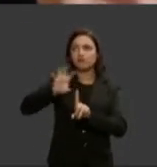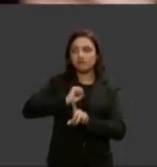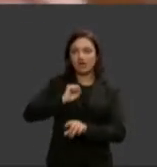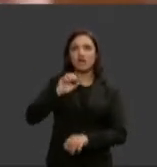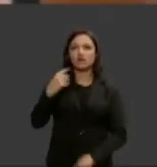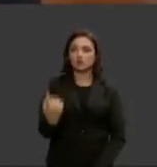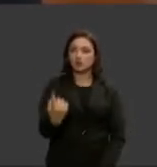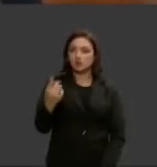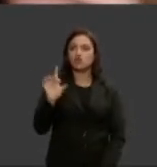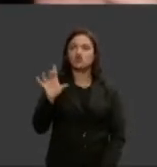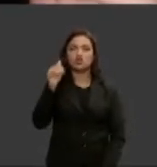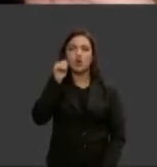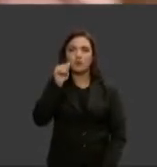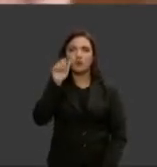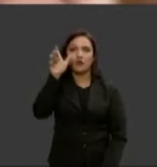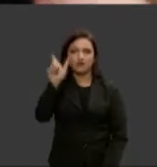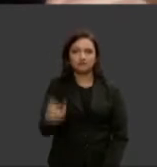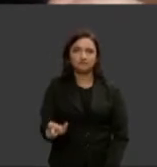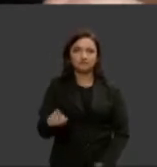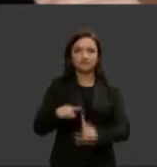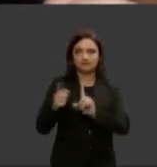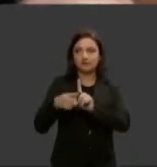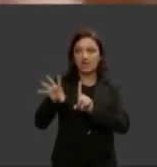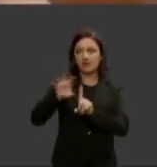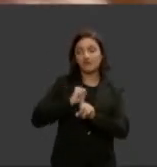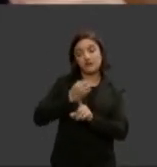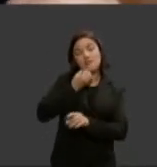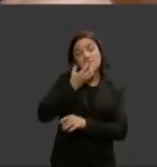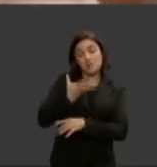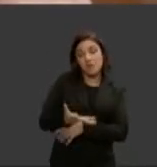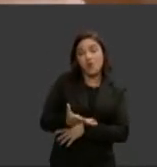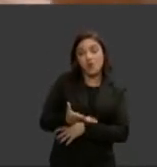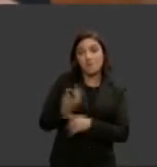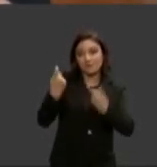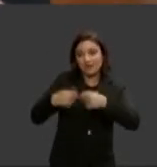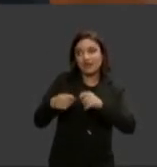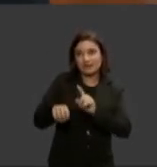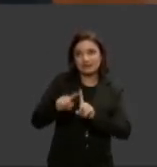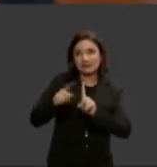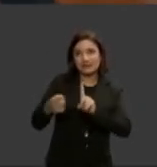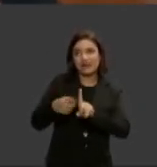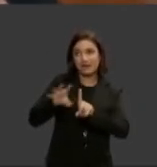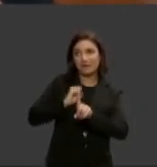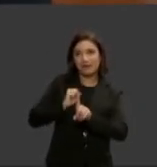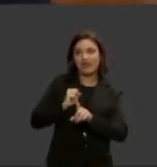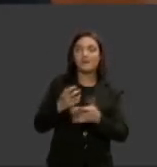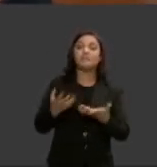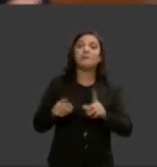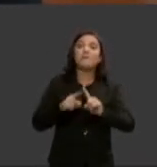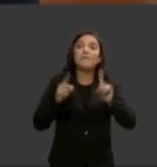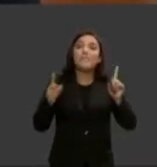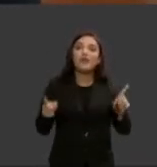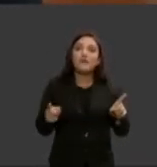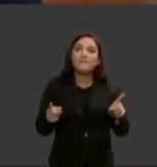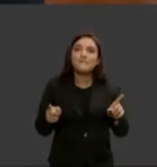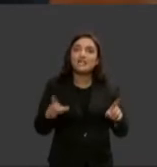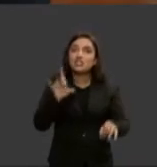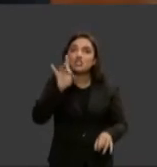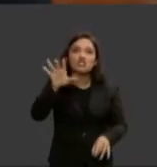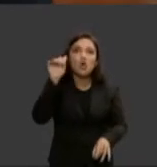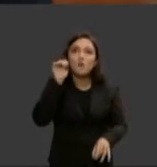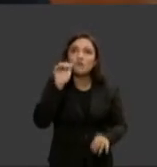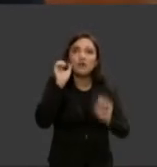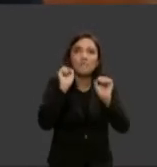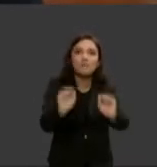não engravidar nós vamos ter o fim da humanidade vamos ter o fim da humanidade agora se é uma condição que é só da mulher